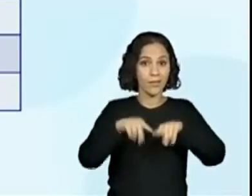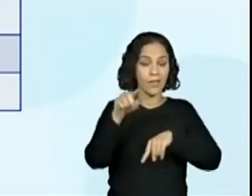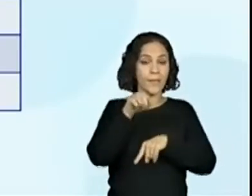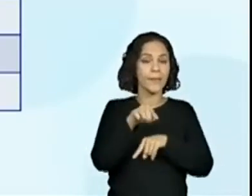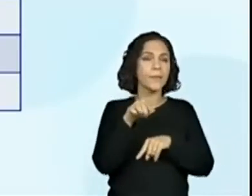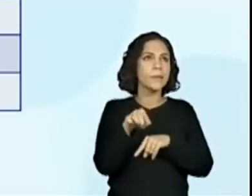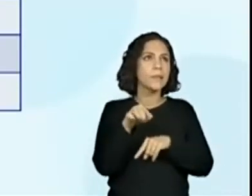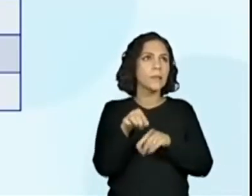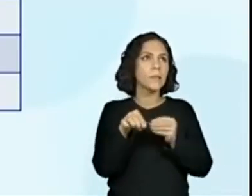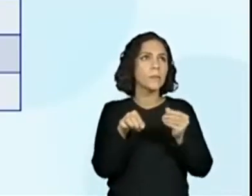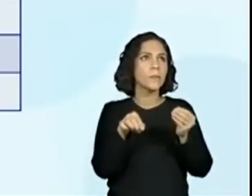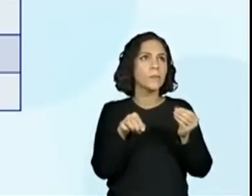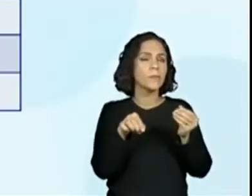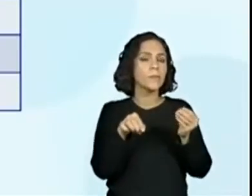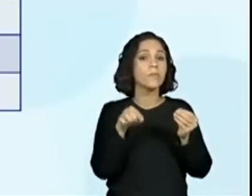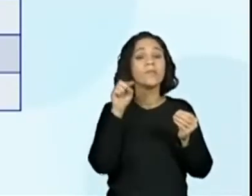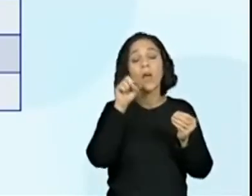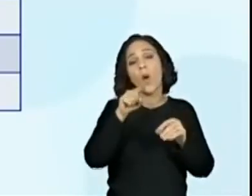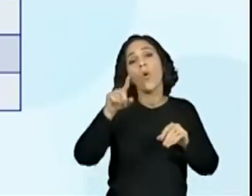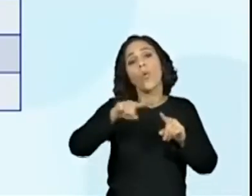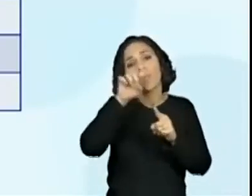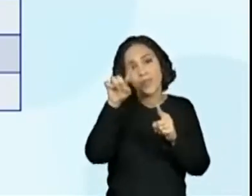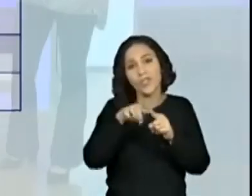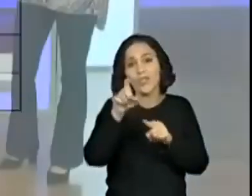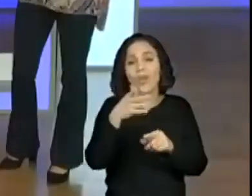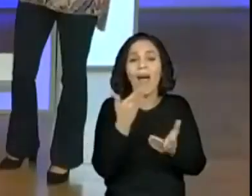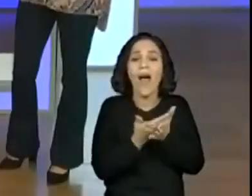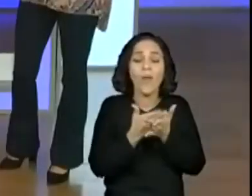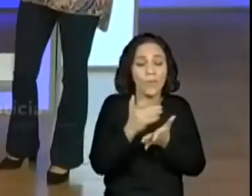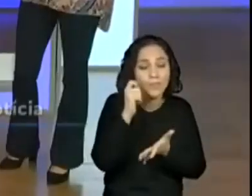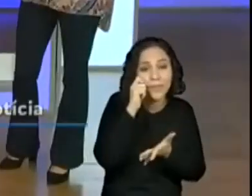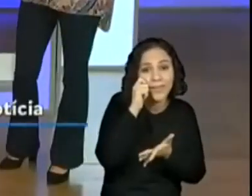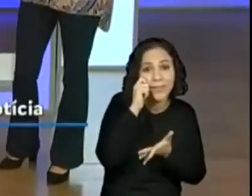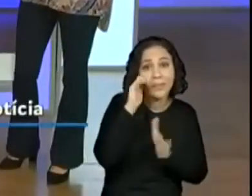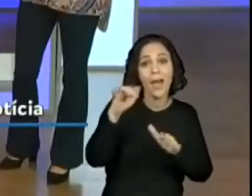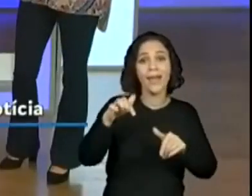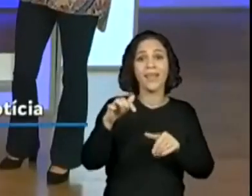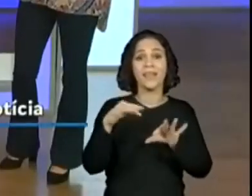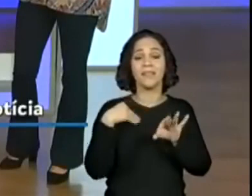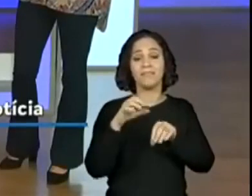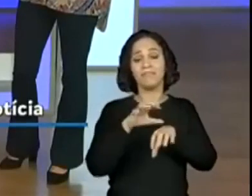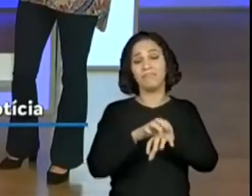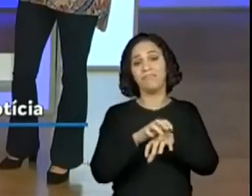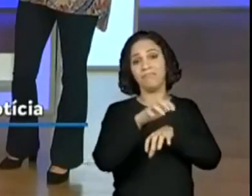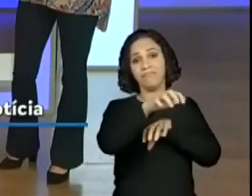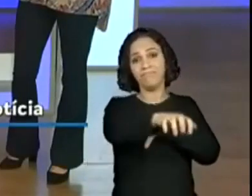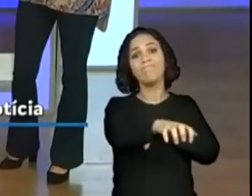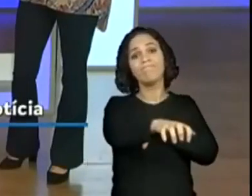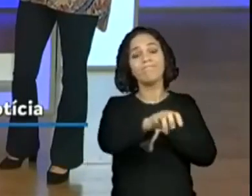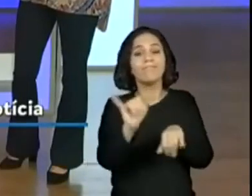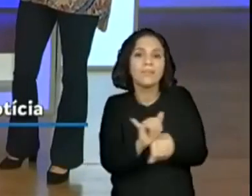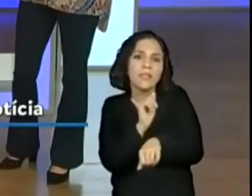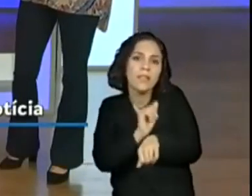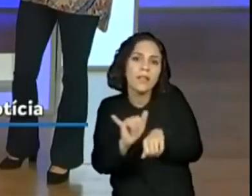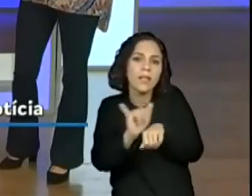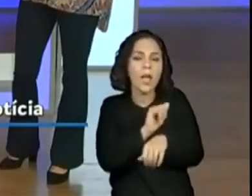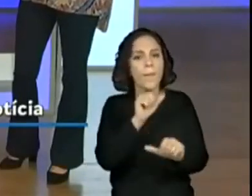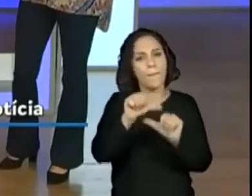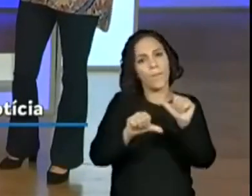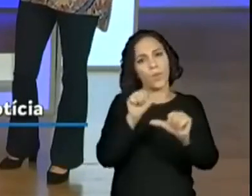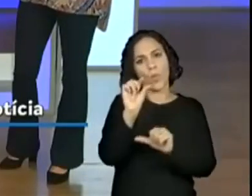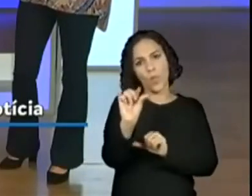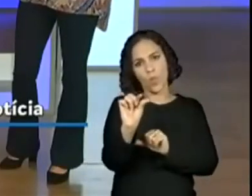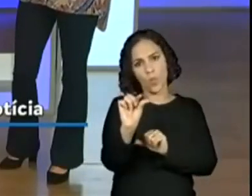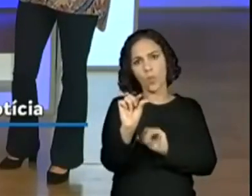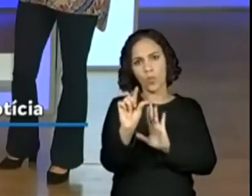feito para aulas presenciais e como as aulas são aqui à distância, tivemos que modificar algumas atividades. Mas